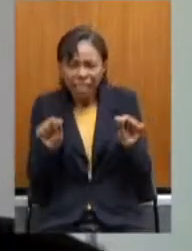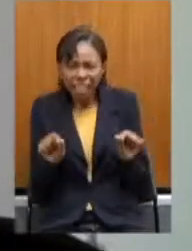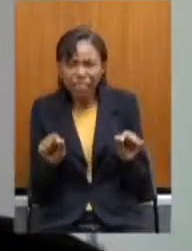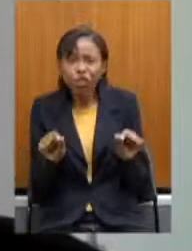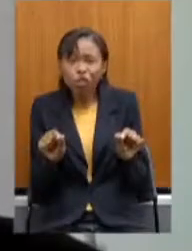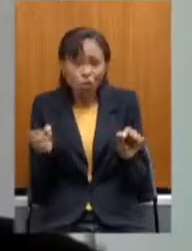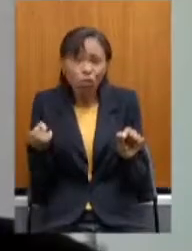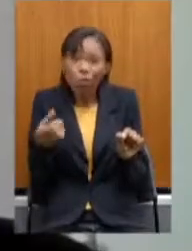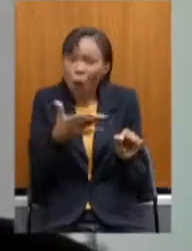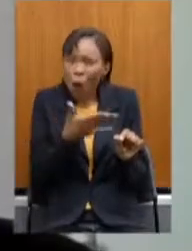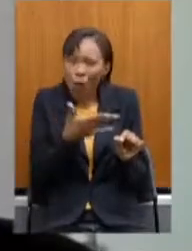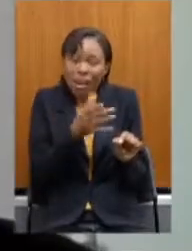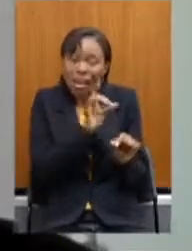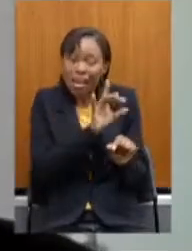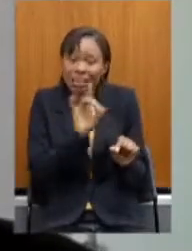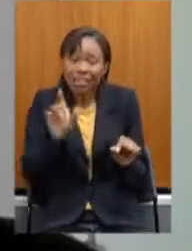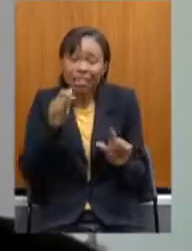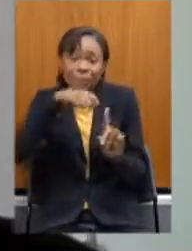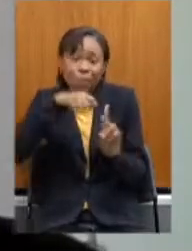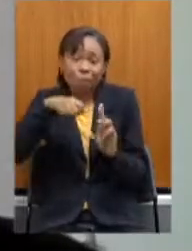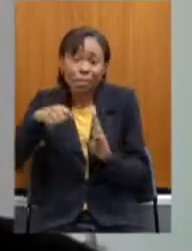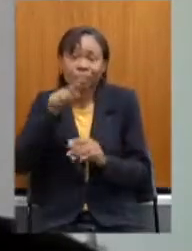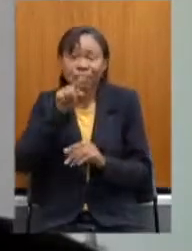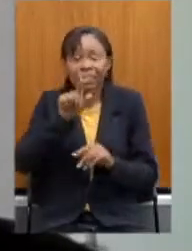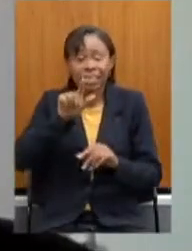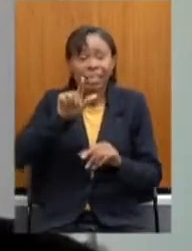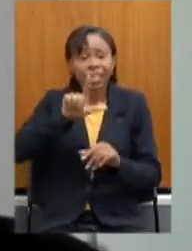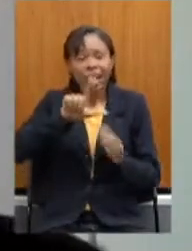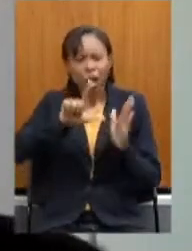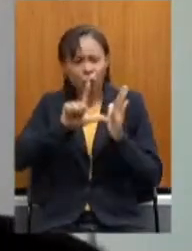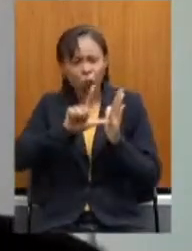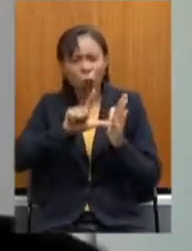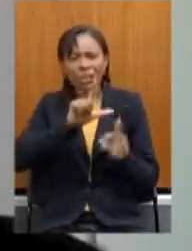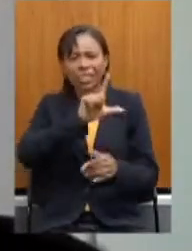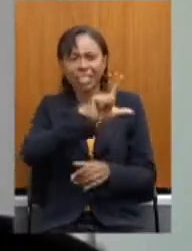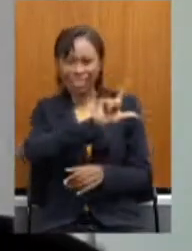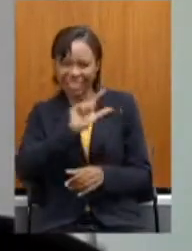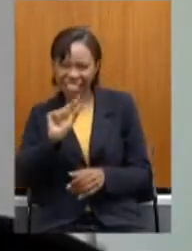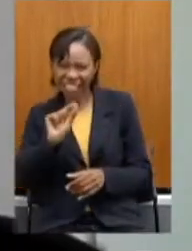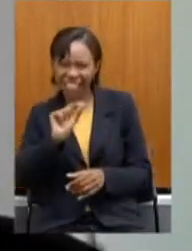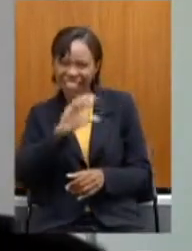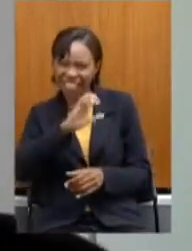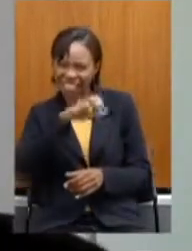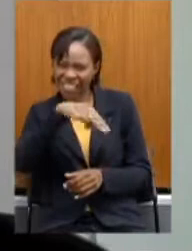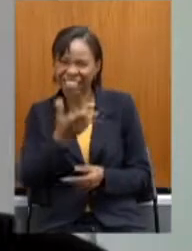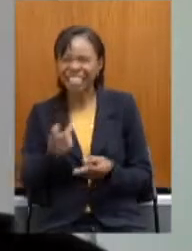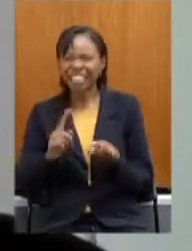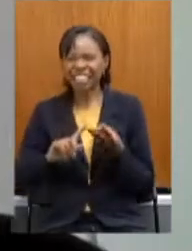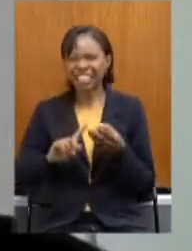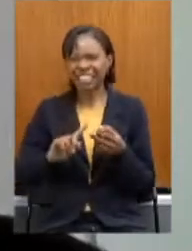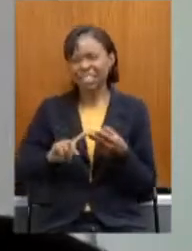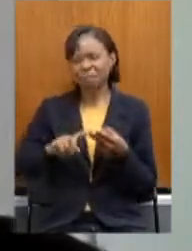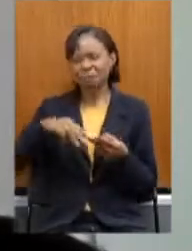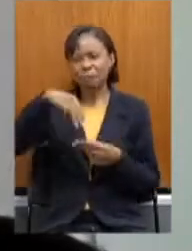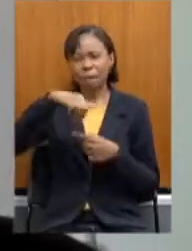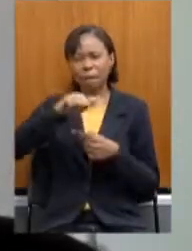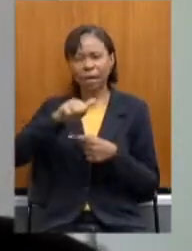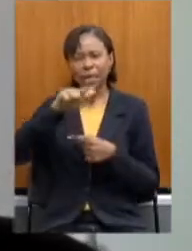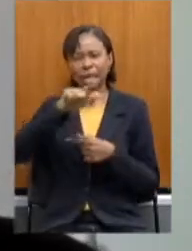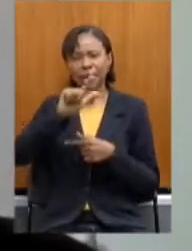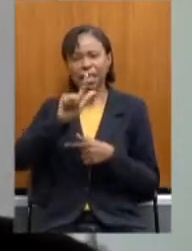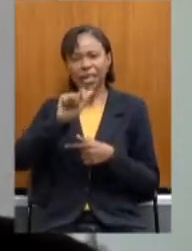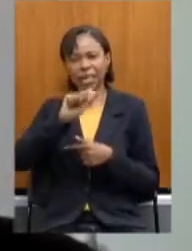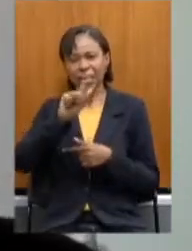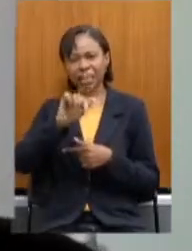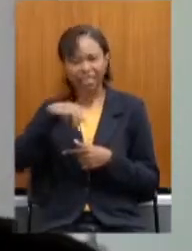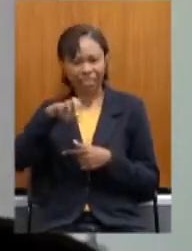Então, você aí da loja SEM, do Magazine Luiza, de outras redes de varejo,